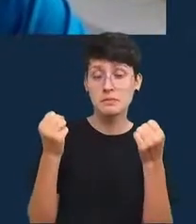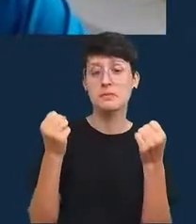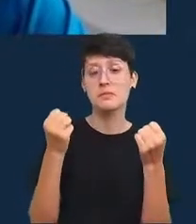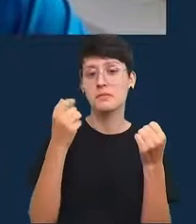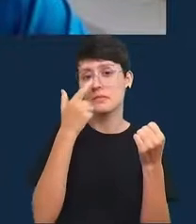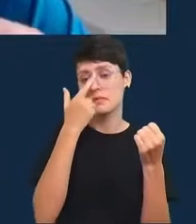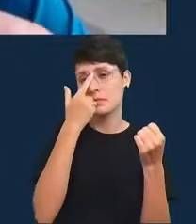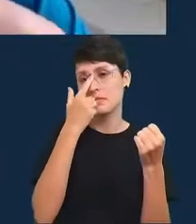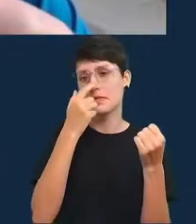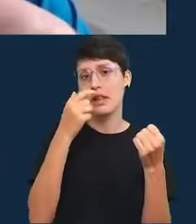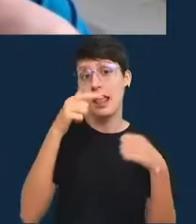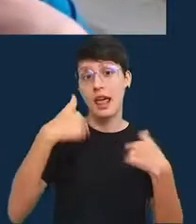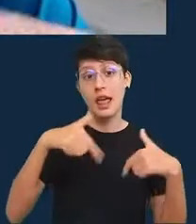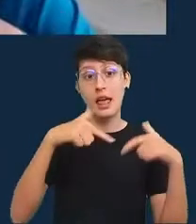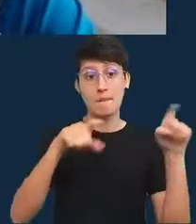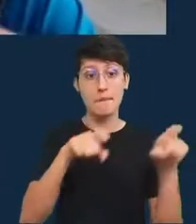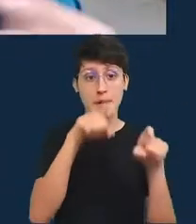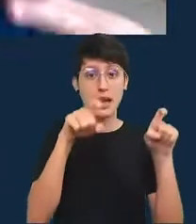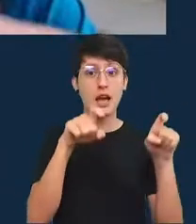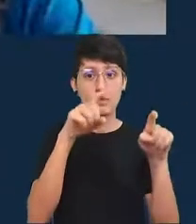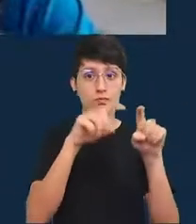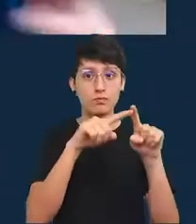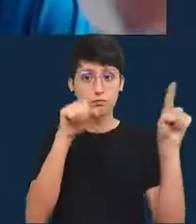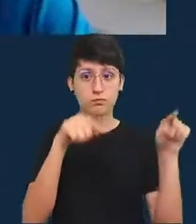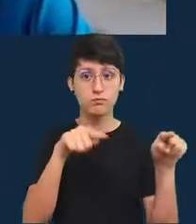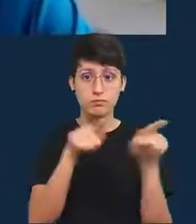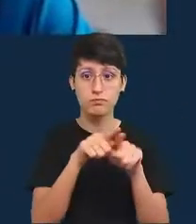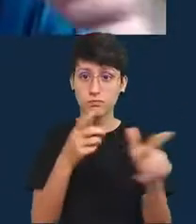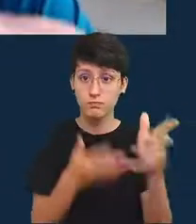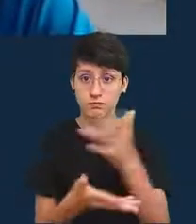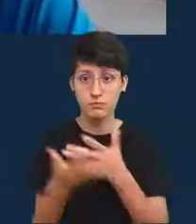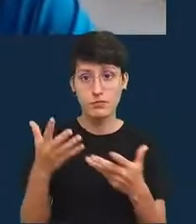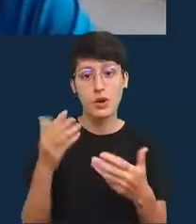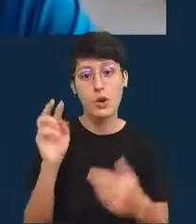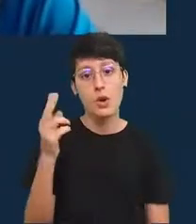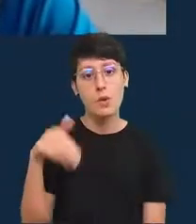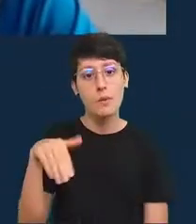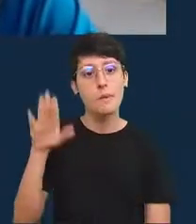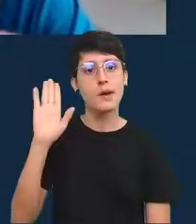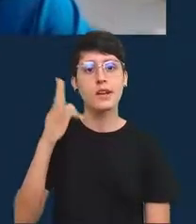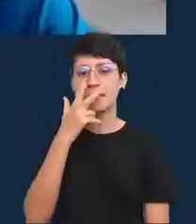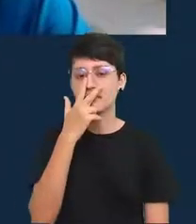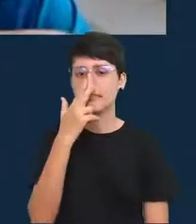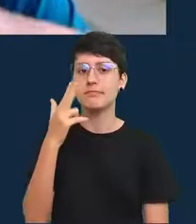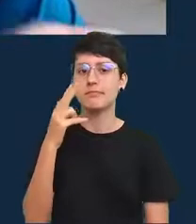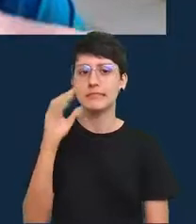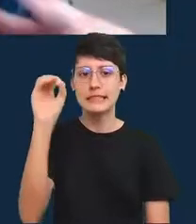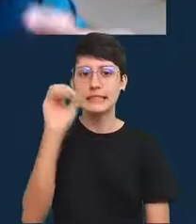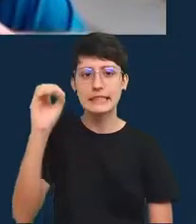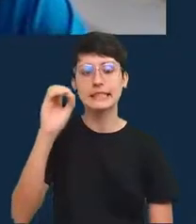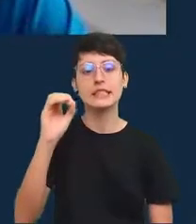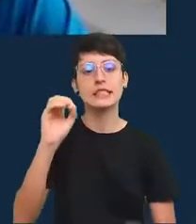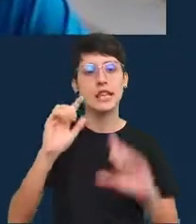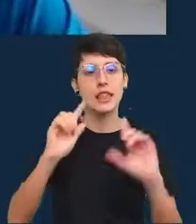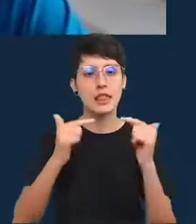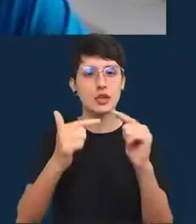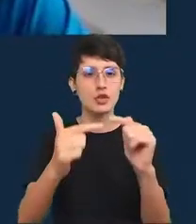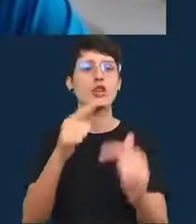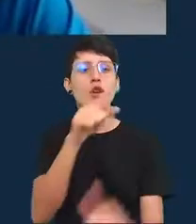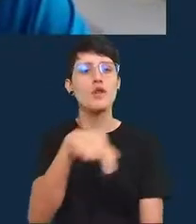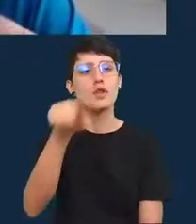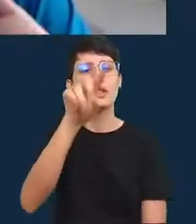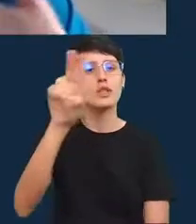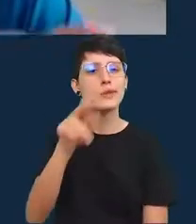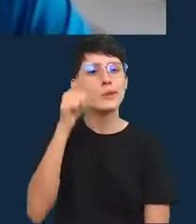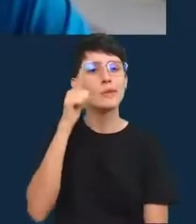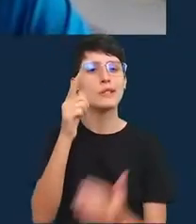também se perguntem além das estatísticas da estatística tradicional que vocês usam para comparar